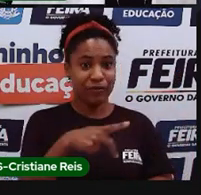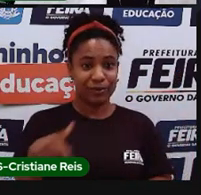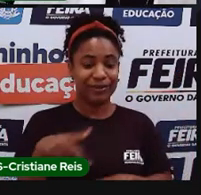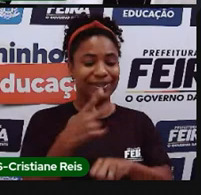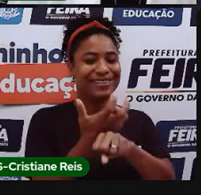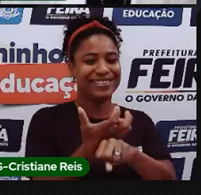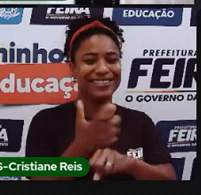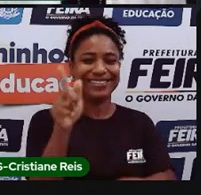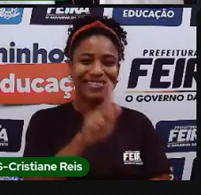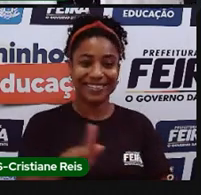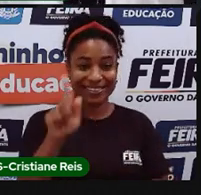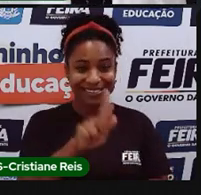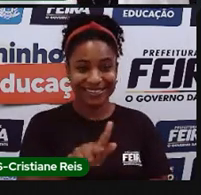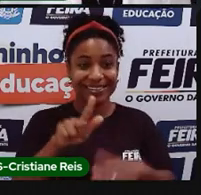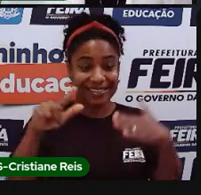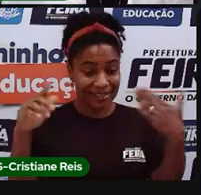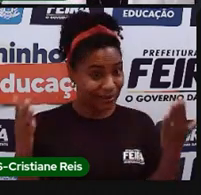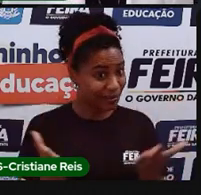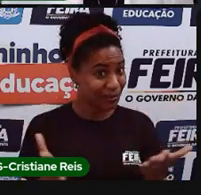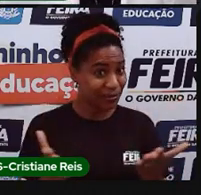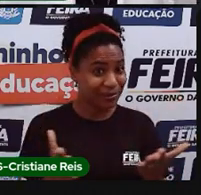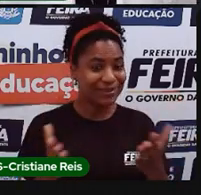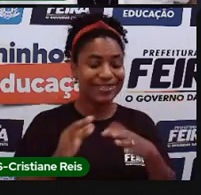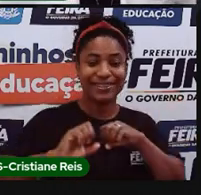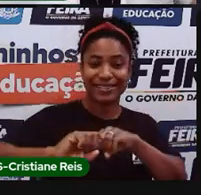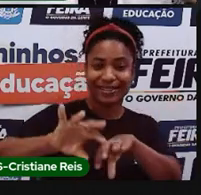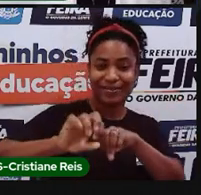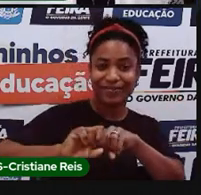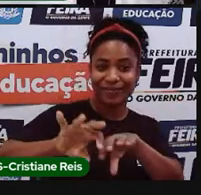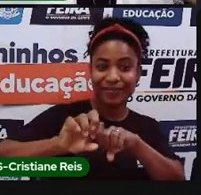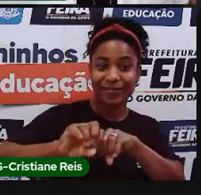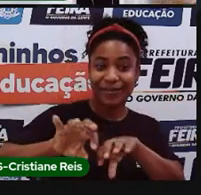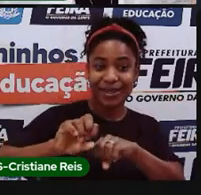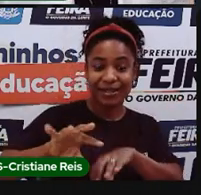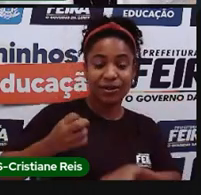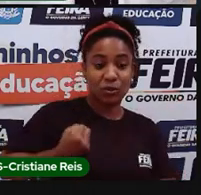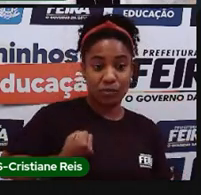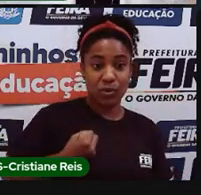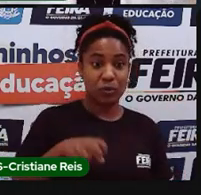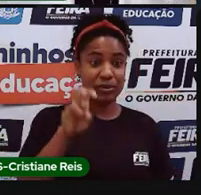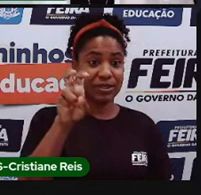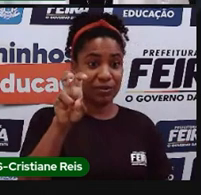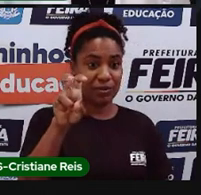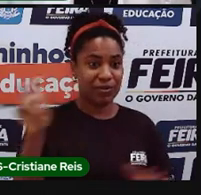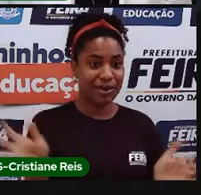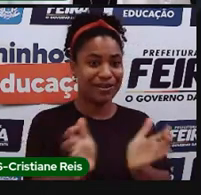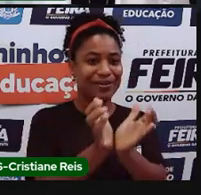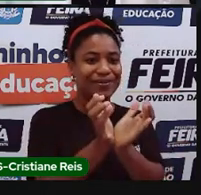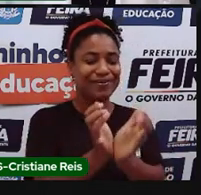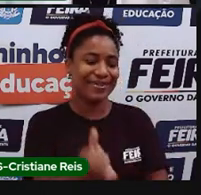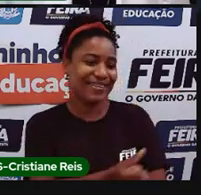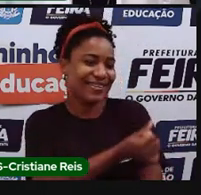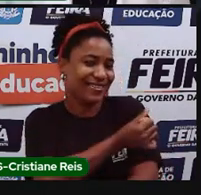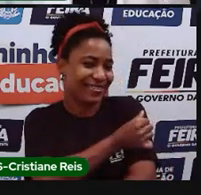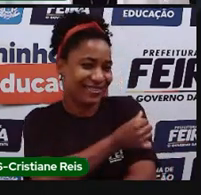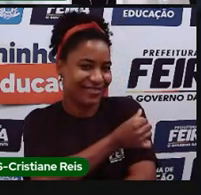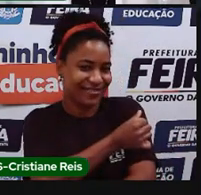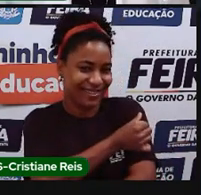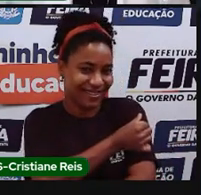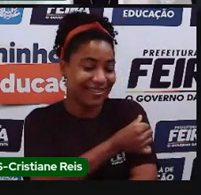E hoje, né, nós vamos ter uma aula do sexto ano, é a nossa aula 5. Vamos ver o que a gente vai aprender hoje?